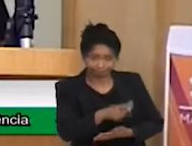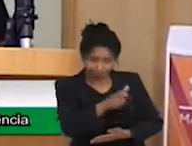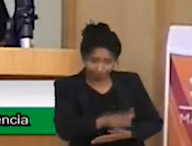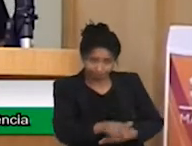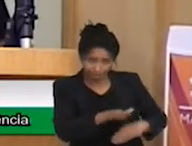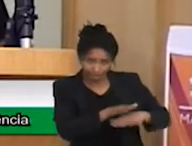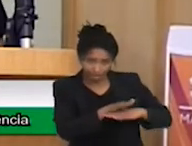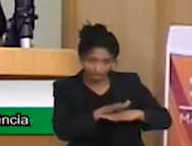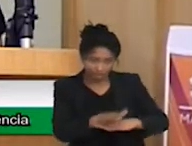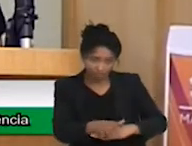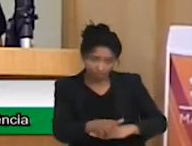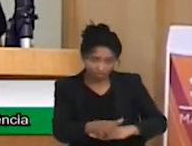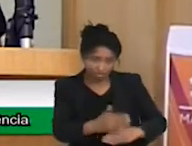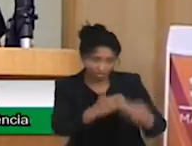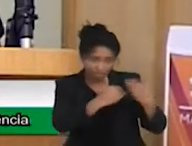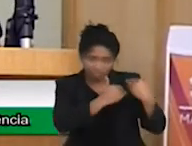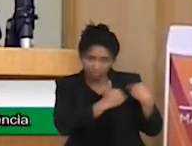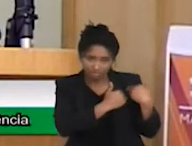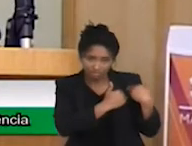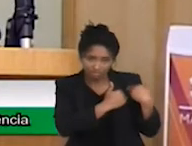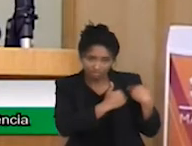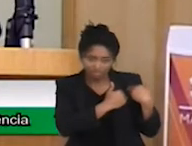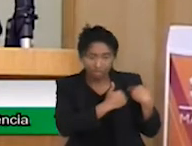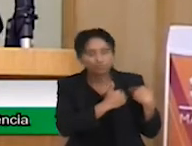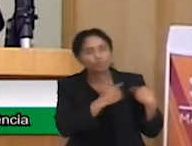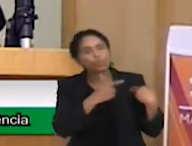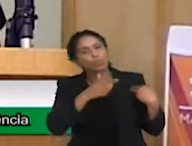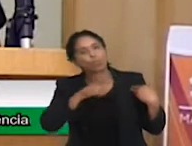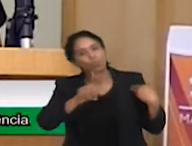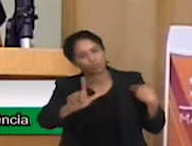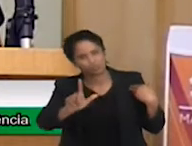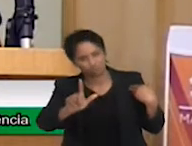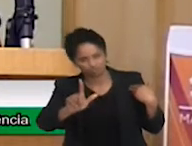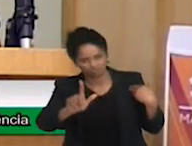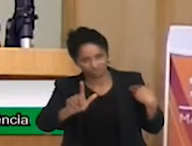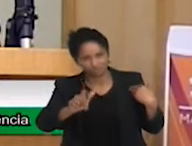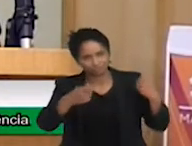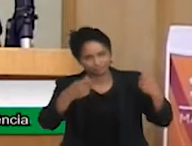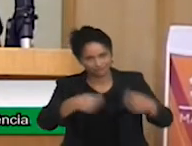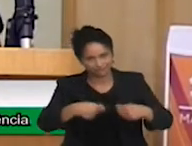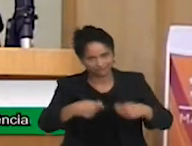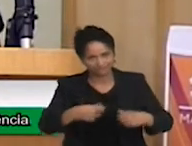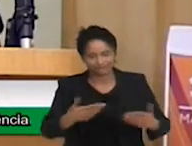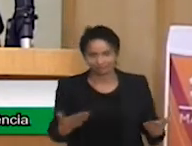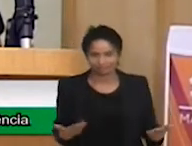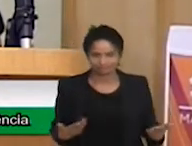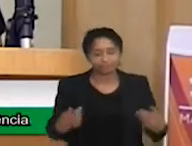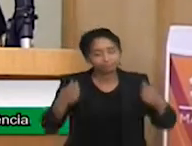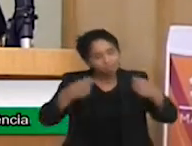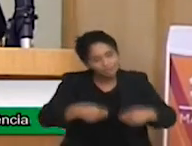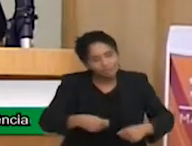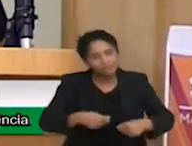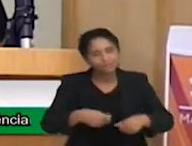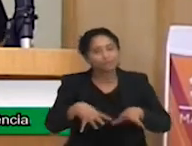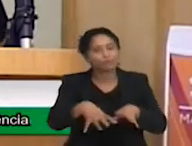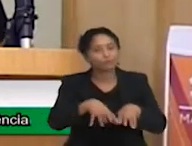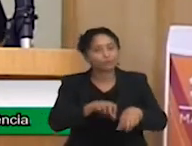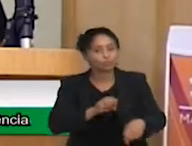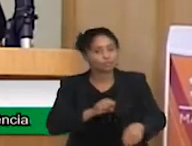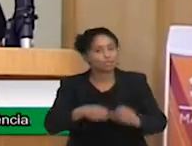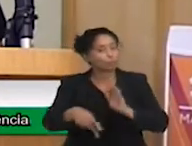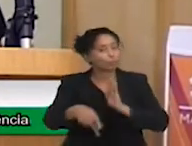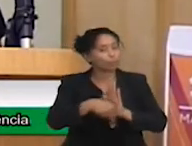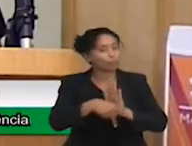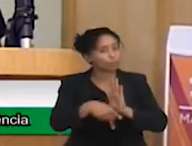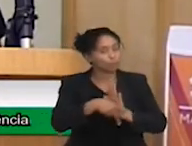terapêutico escolar deve ter formação continuada e apoio de uma equipe multidisciplinar disponibilizada